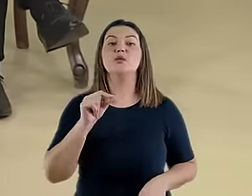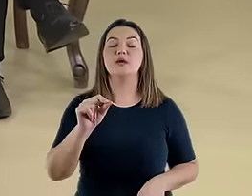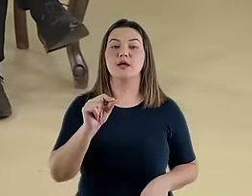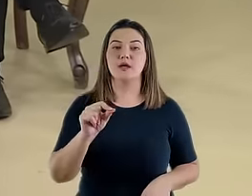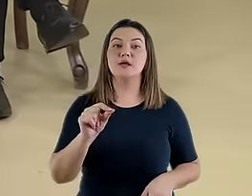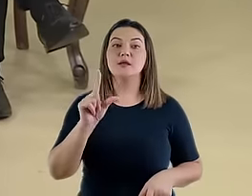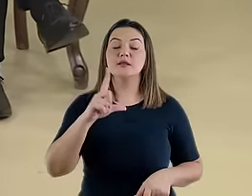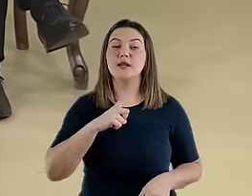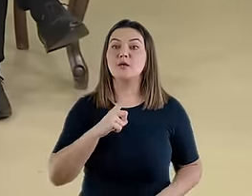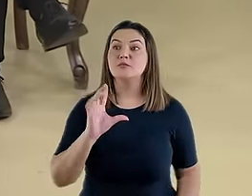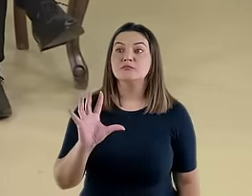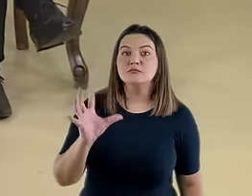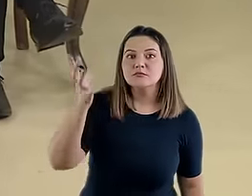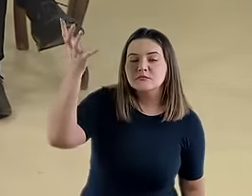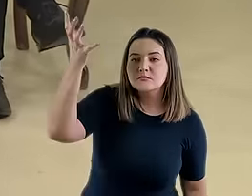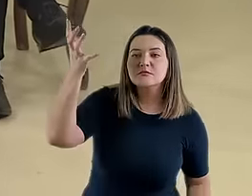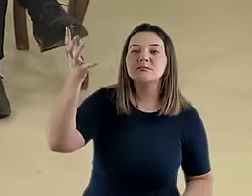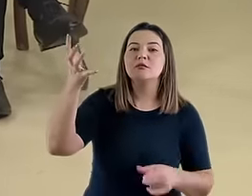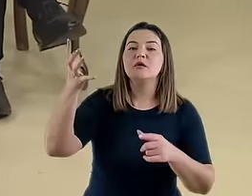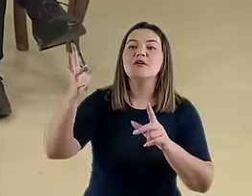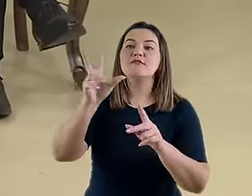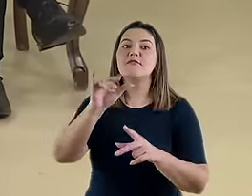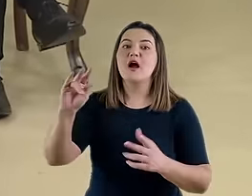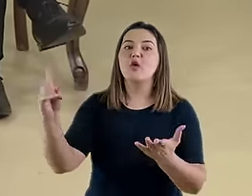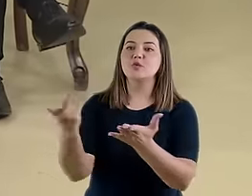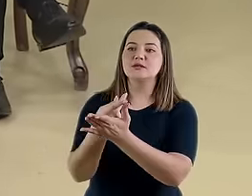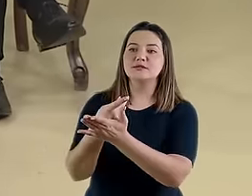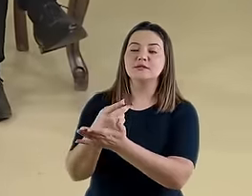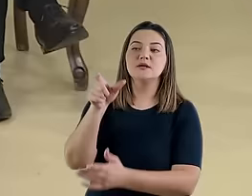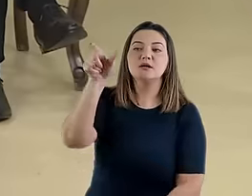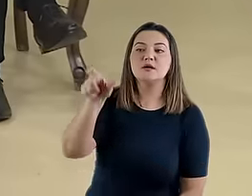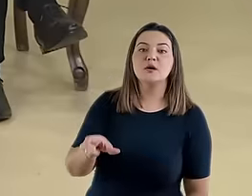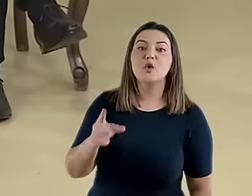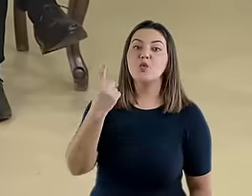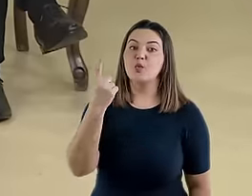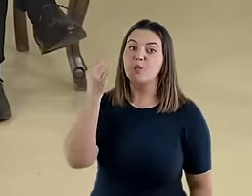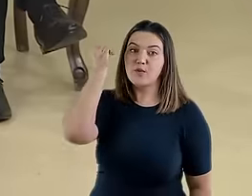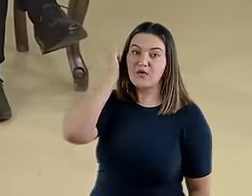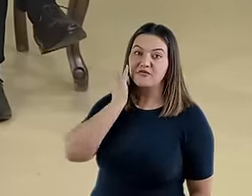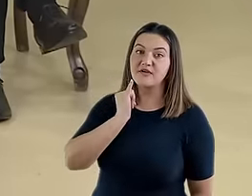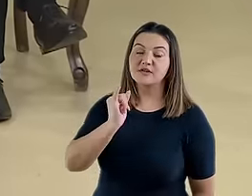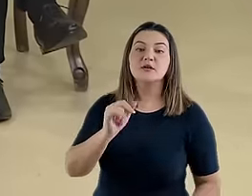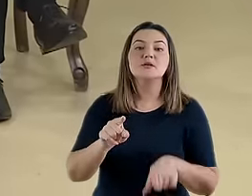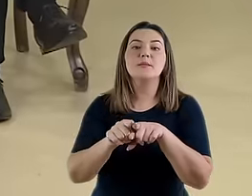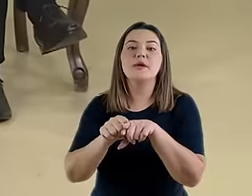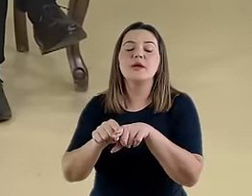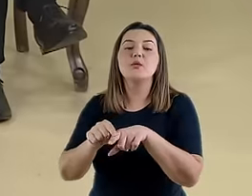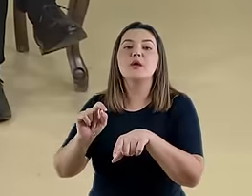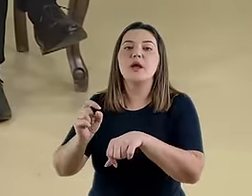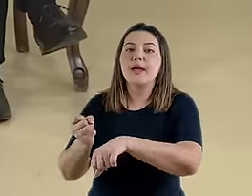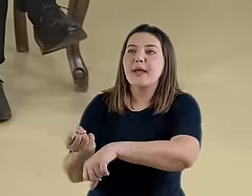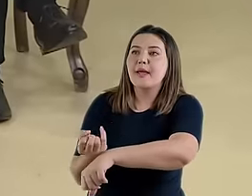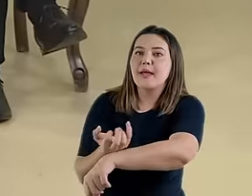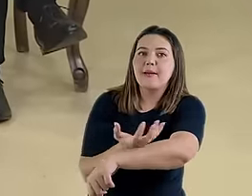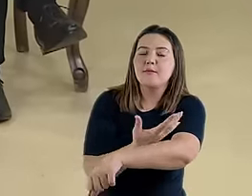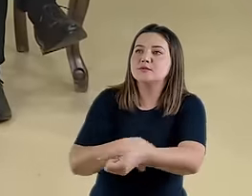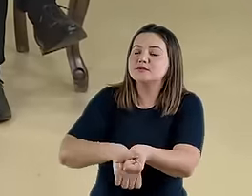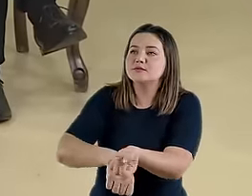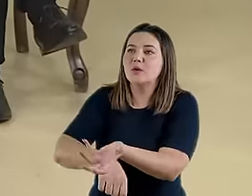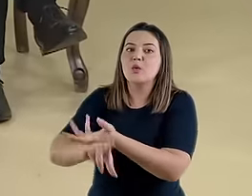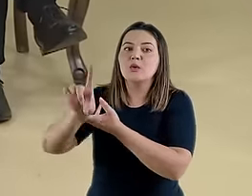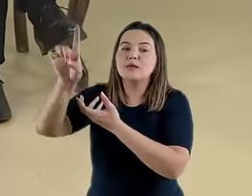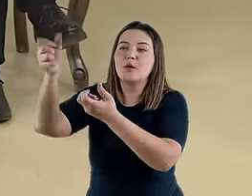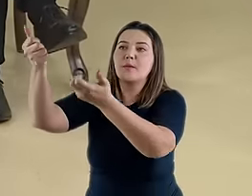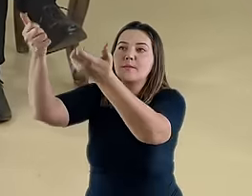fenômeno que descreve um profeta e a sua emoção enquanto está vendo as cenas, os